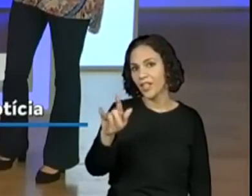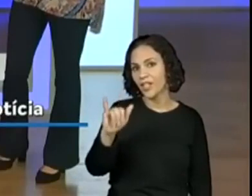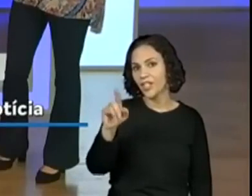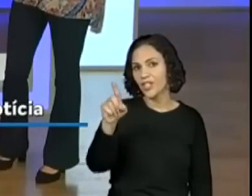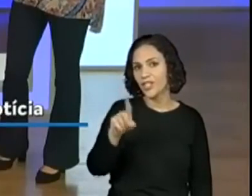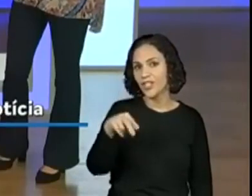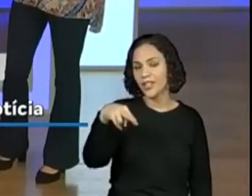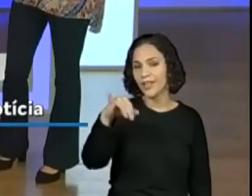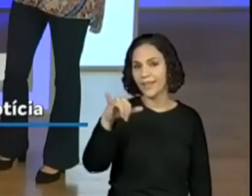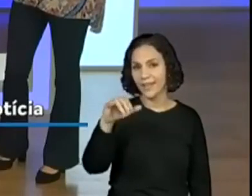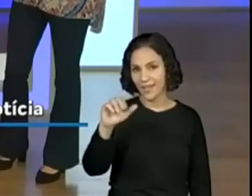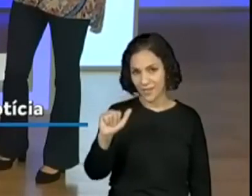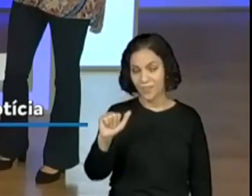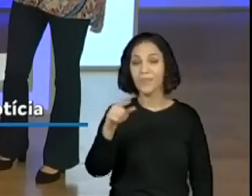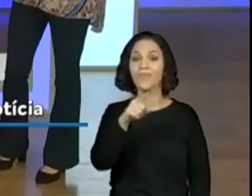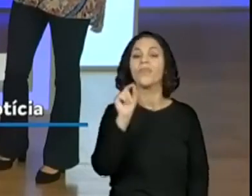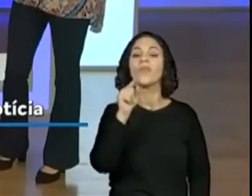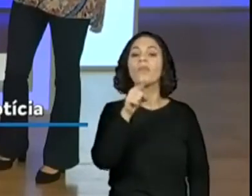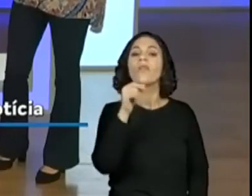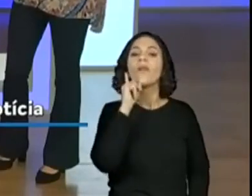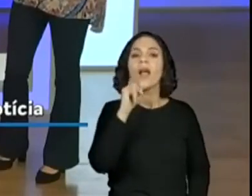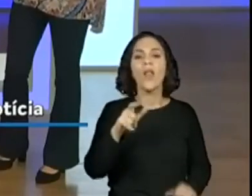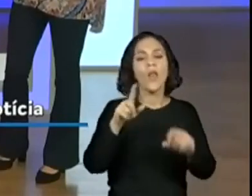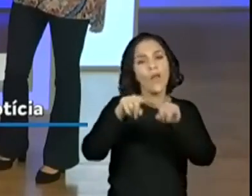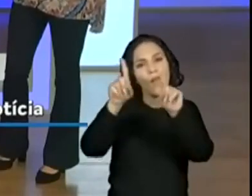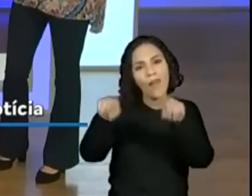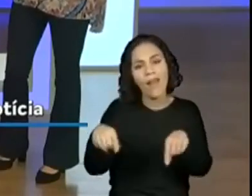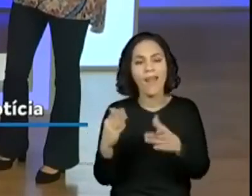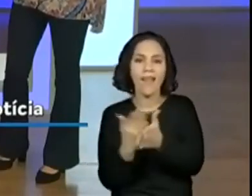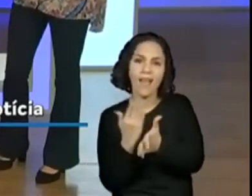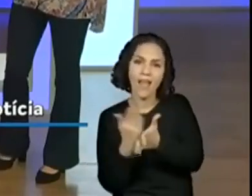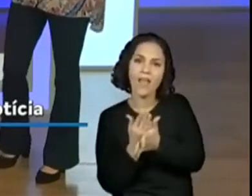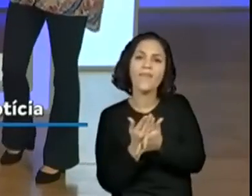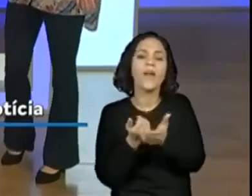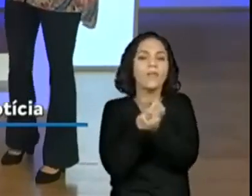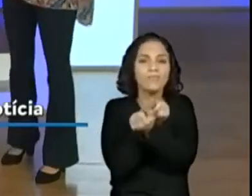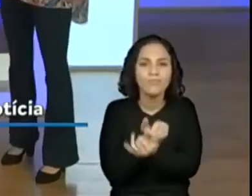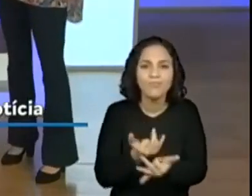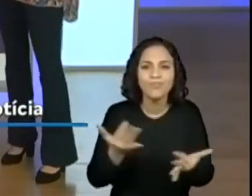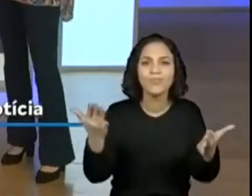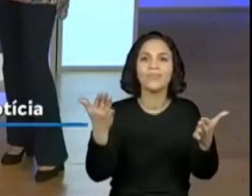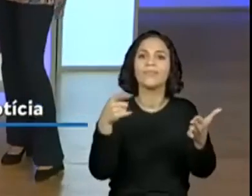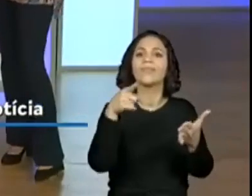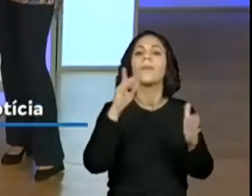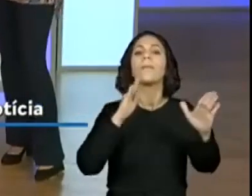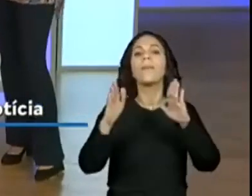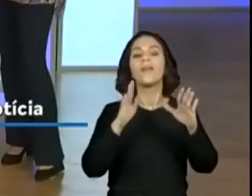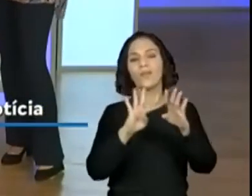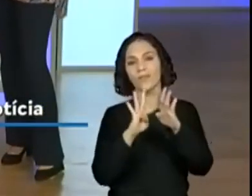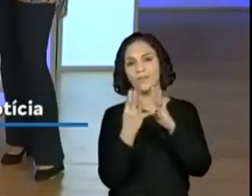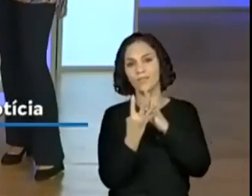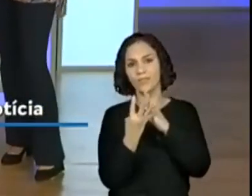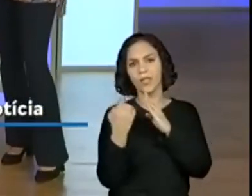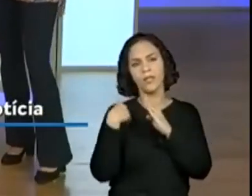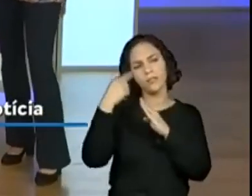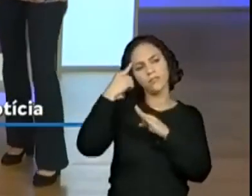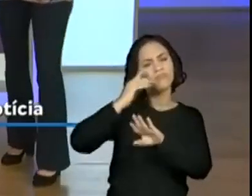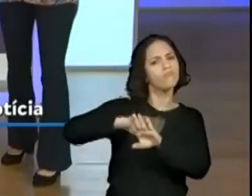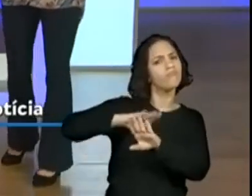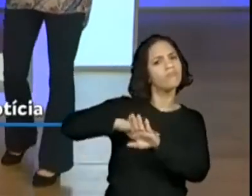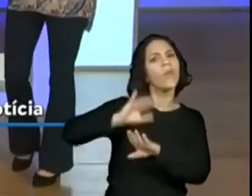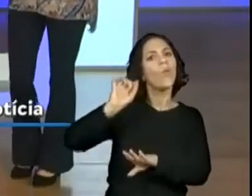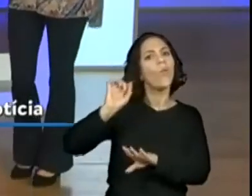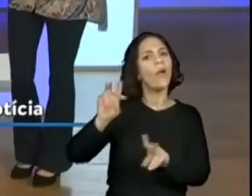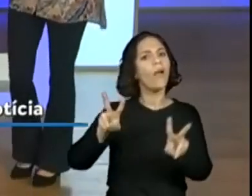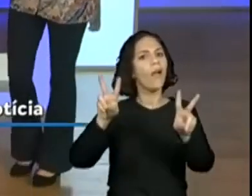drones para distribuir livros infantis durante a quarentena na Virgínia. Se a gente for pensar nas antecipações com relação ao